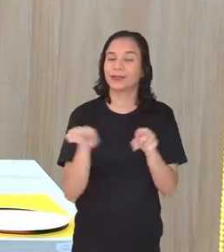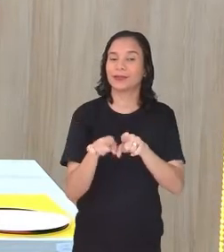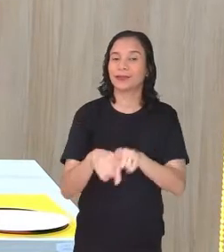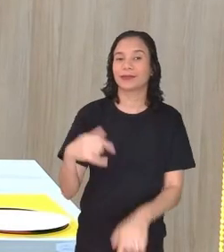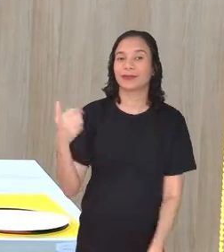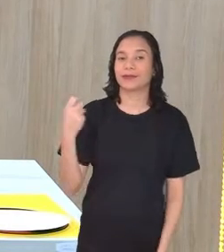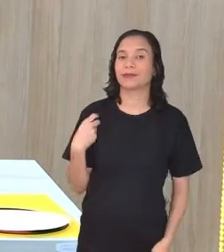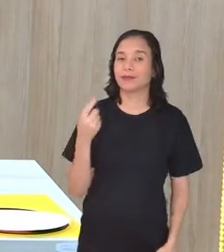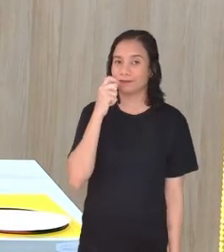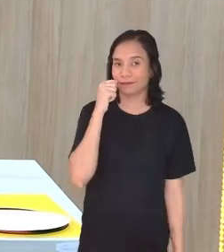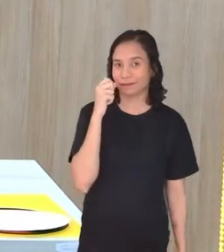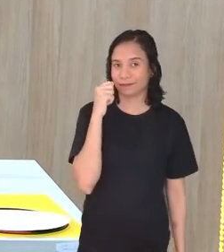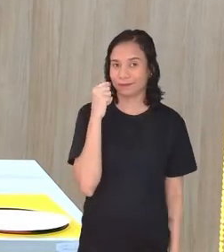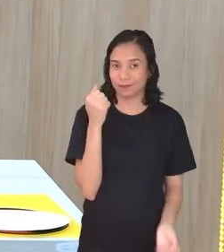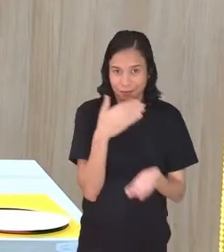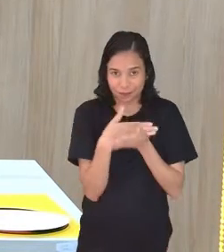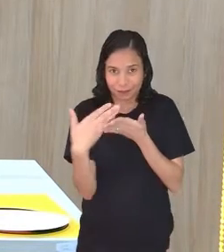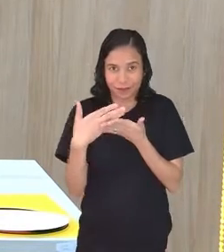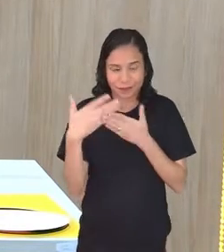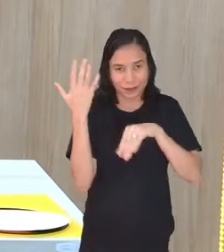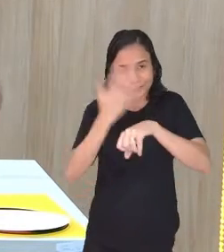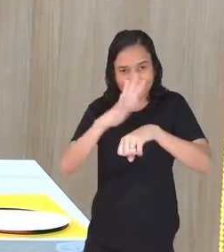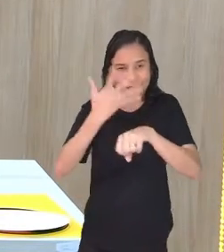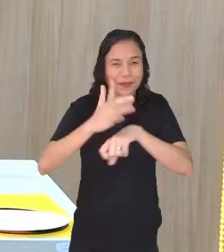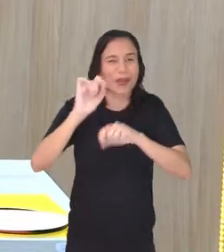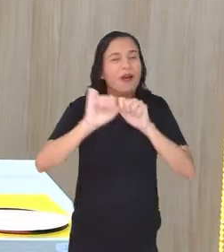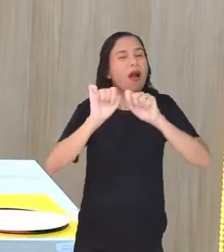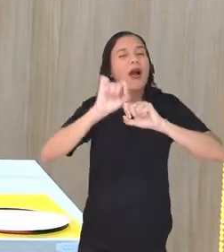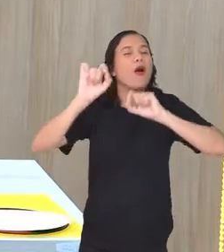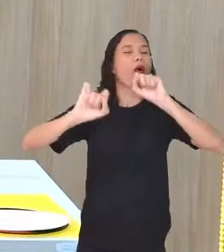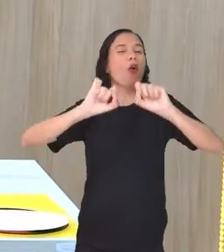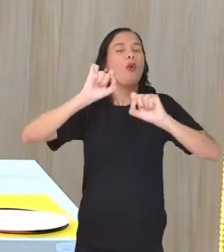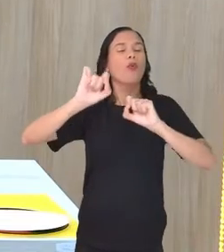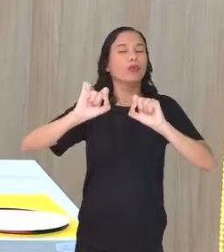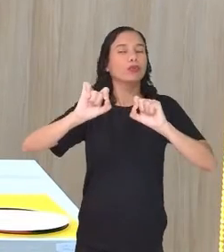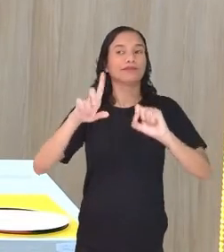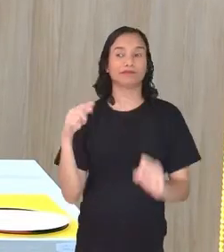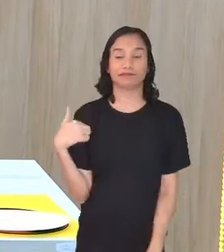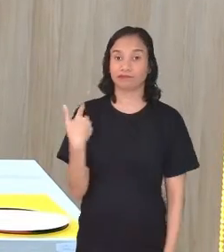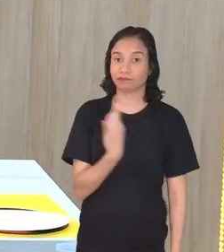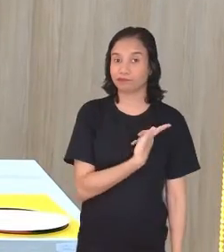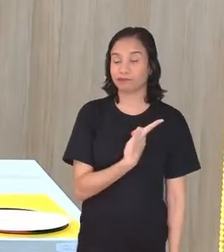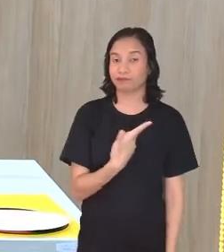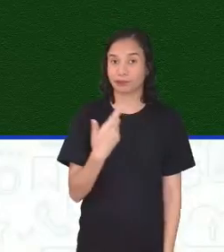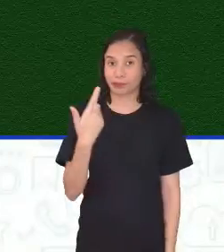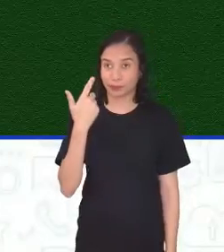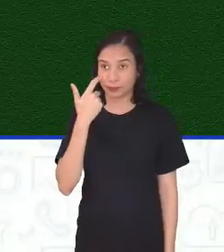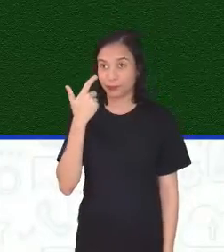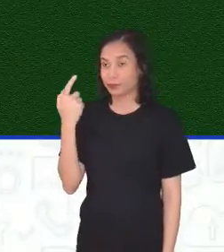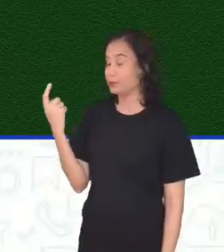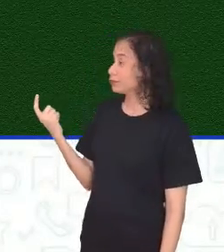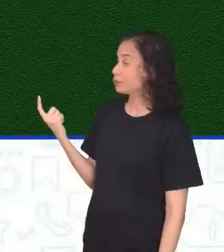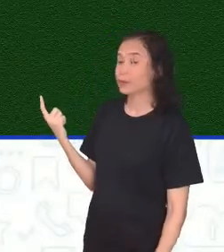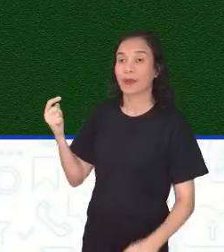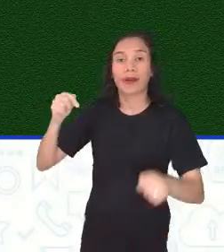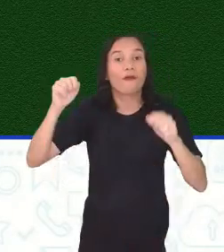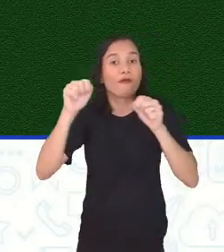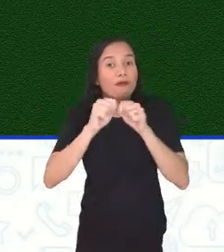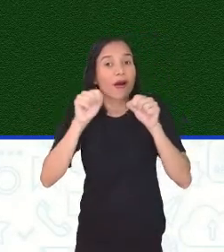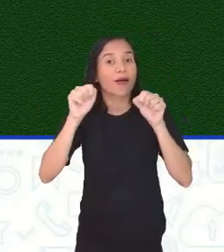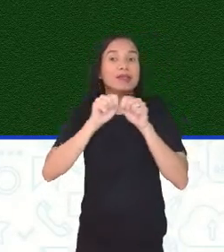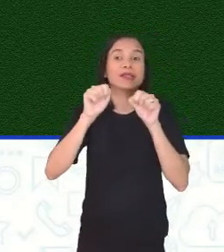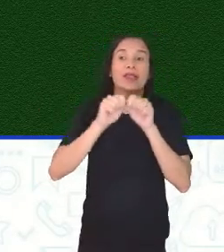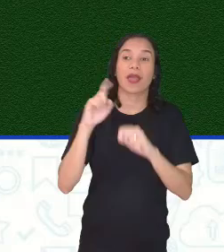o lápis e mãos à obra. O que a gente vai fazer? A gente vai construir